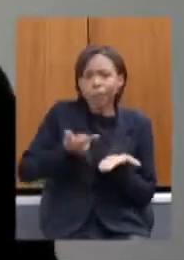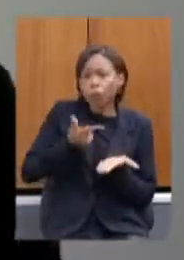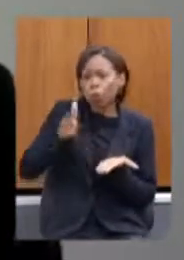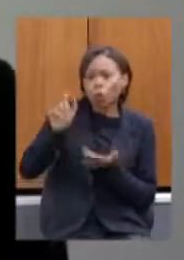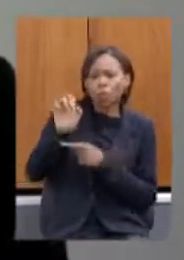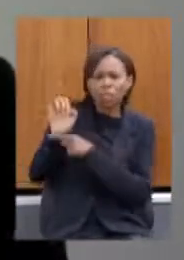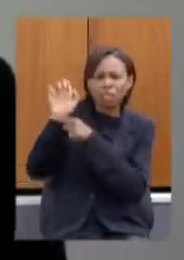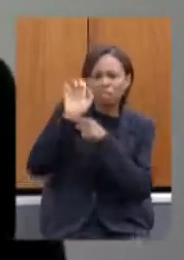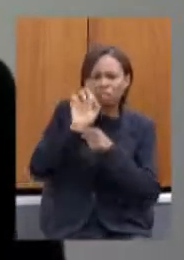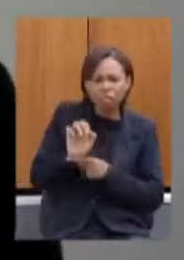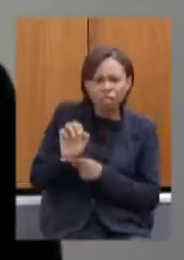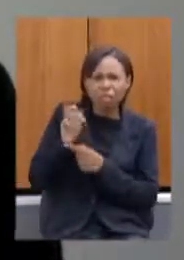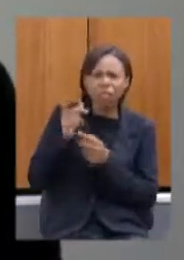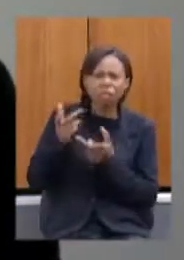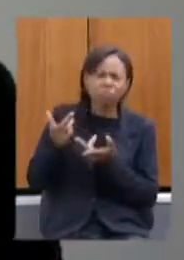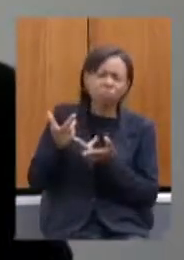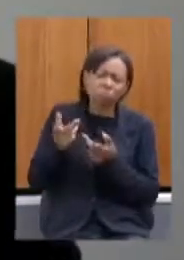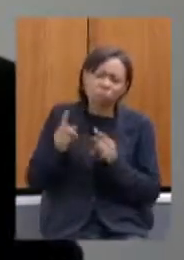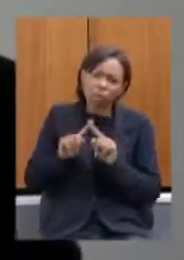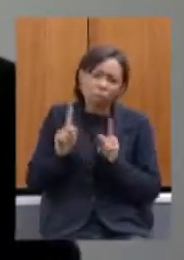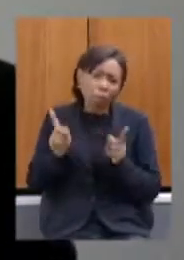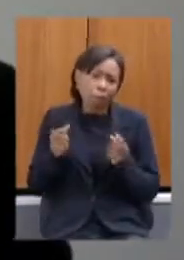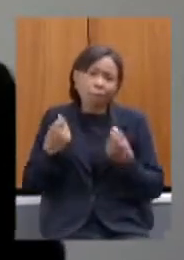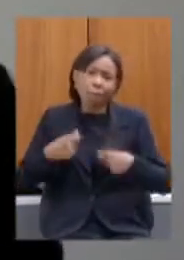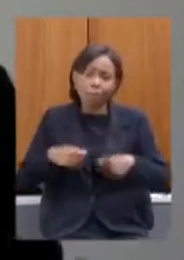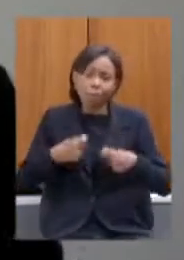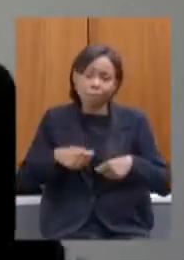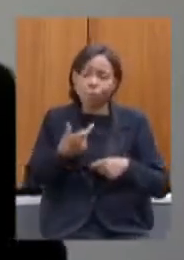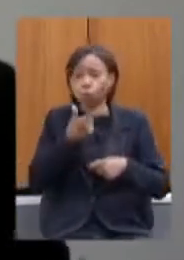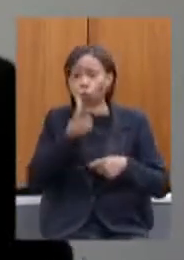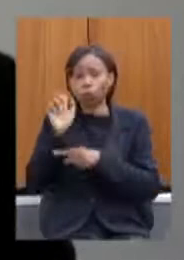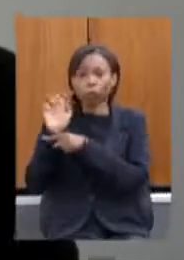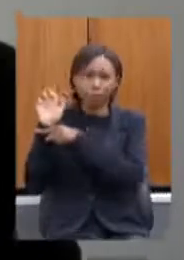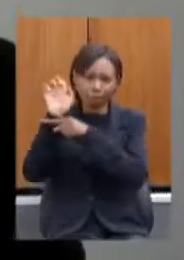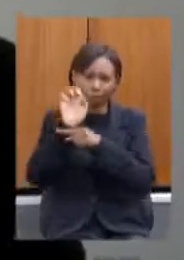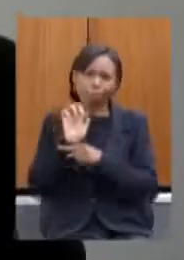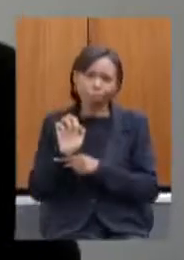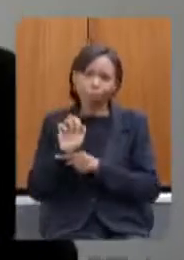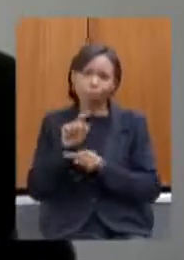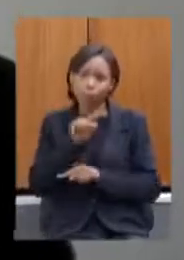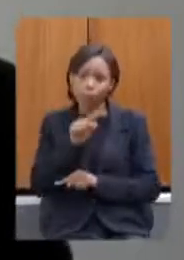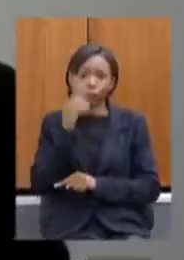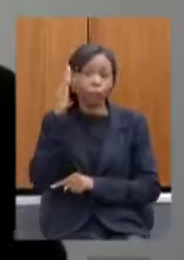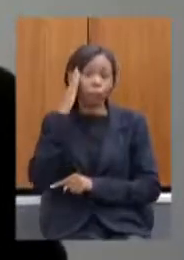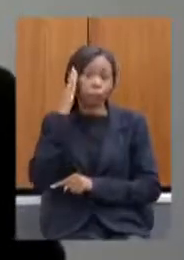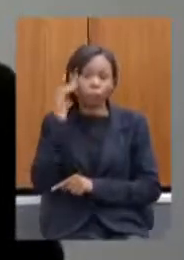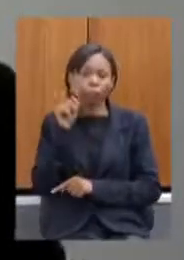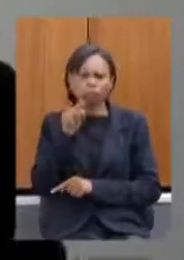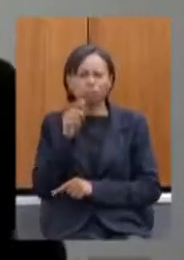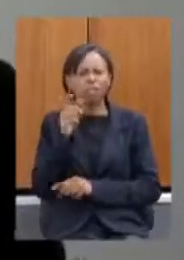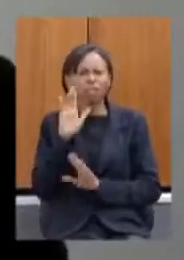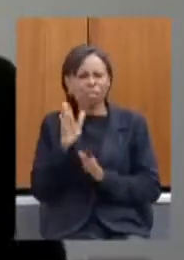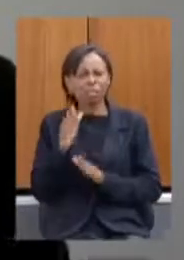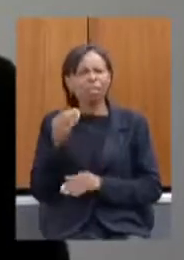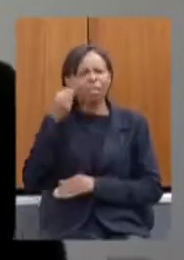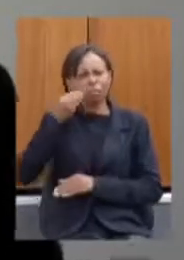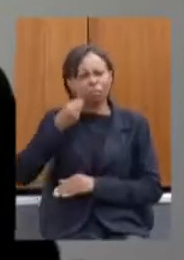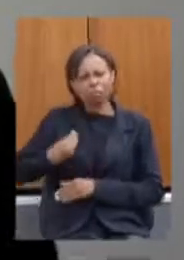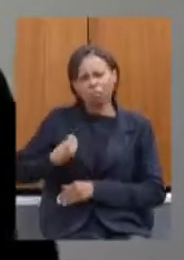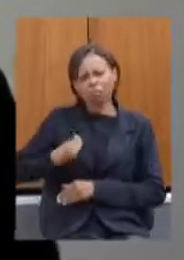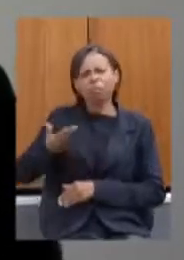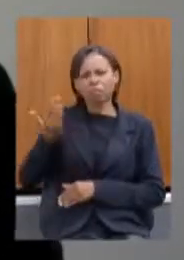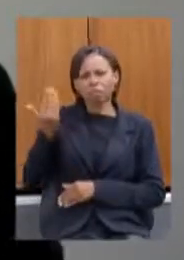fazer os movimentos eu dependeria de outros estados e o senhor sabe o senhor viveu e vivencia